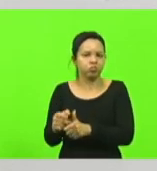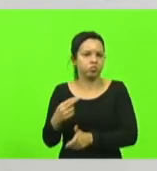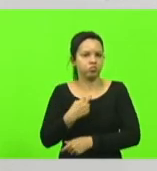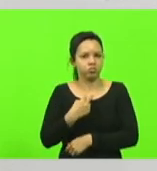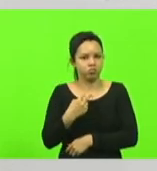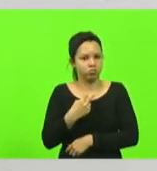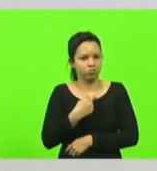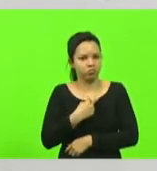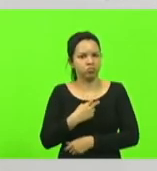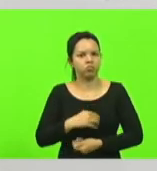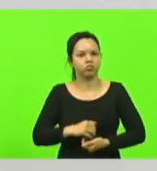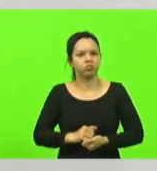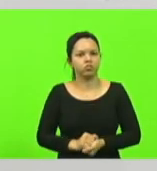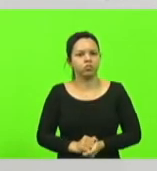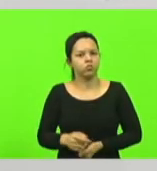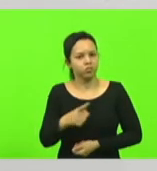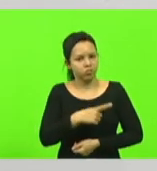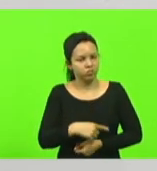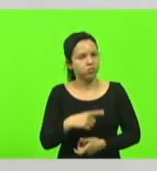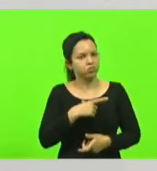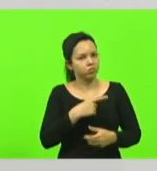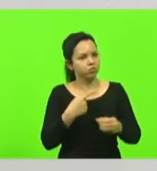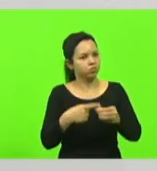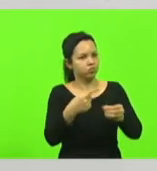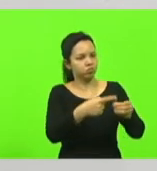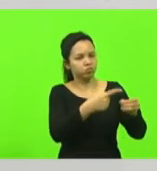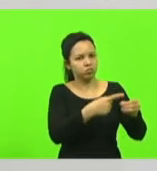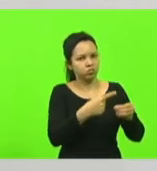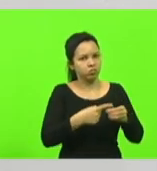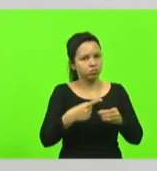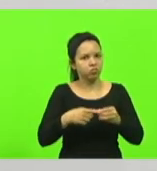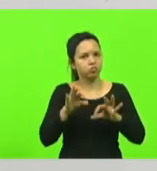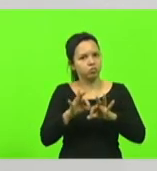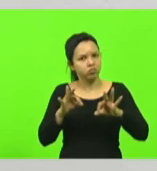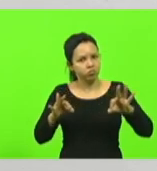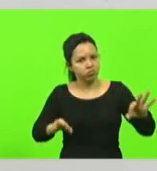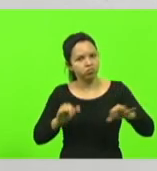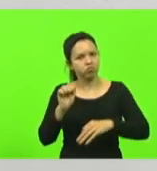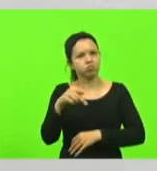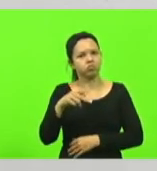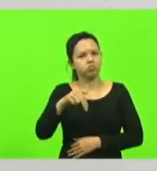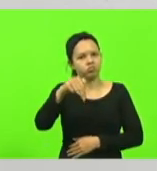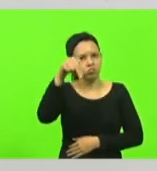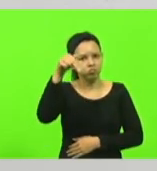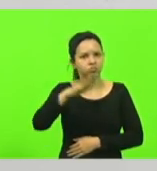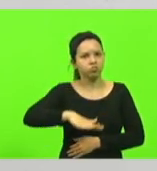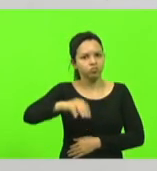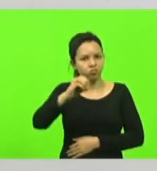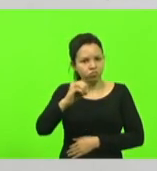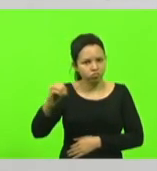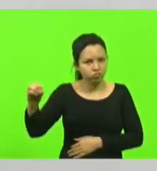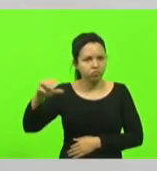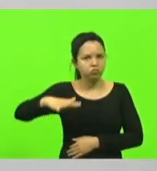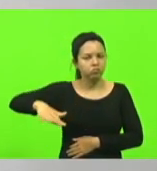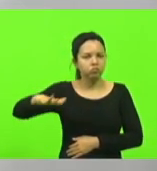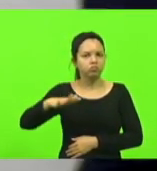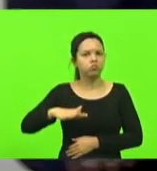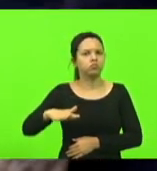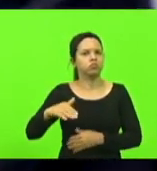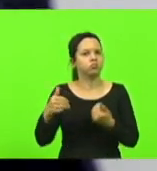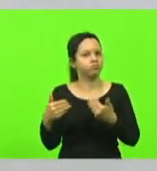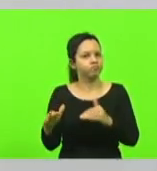acontecer nós temos municípios aí do Planalto Norte do Meio Oeste do Oeste que foram totalmente